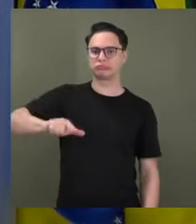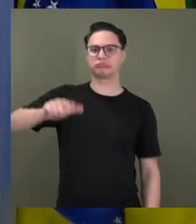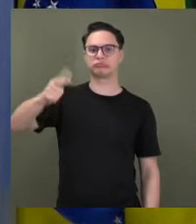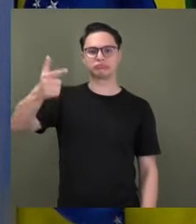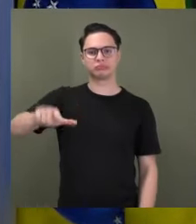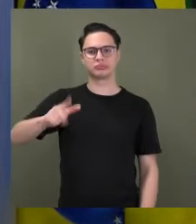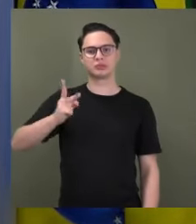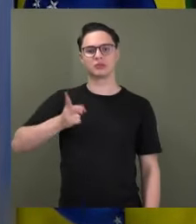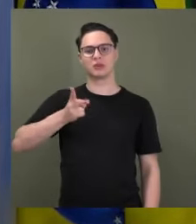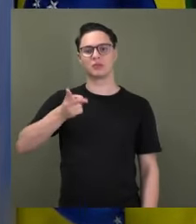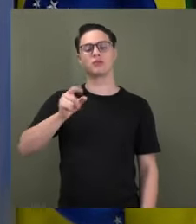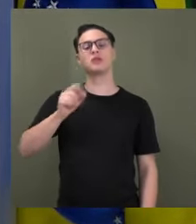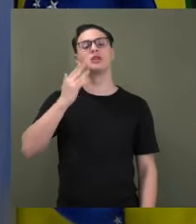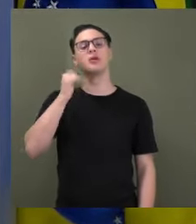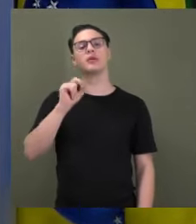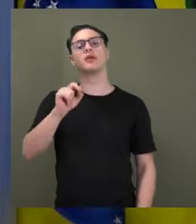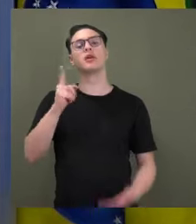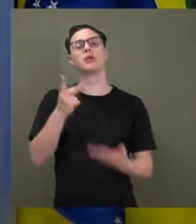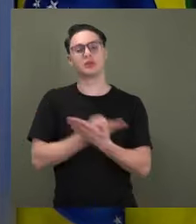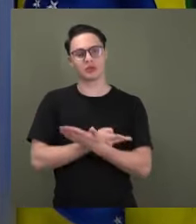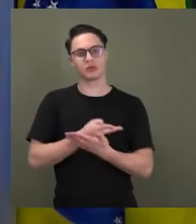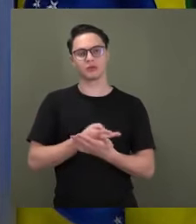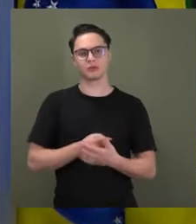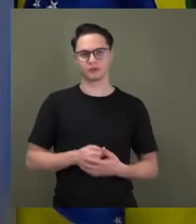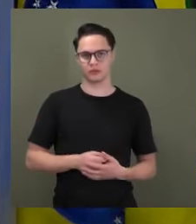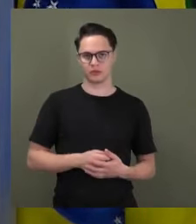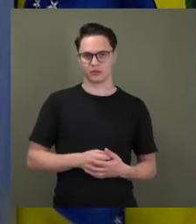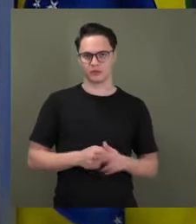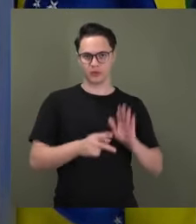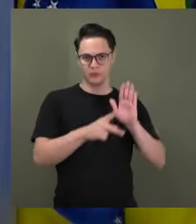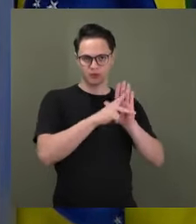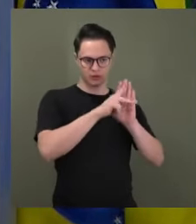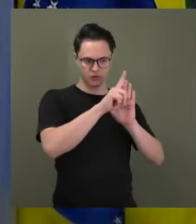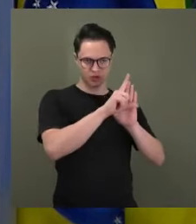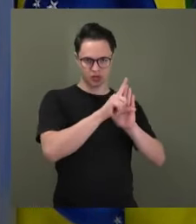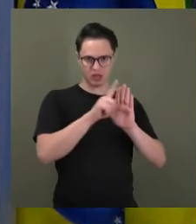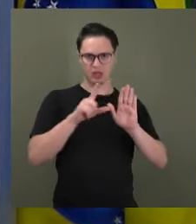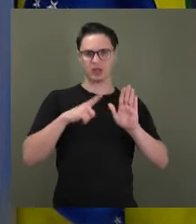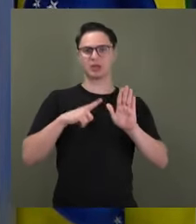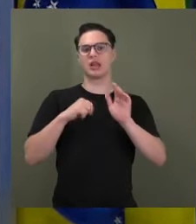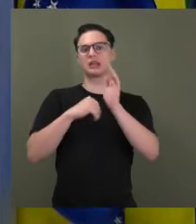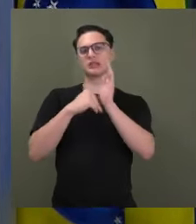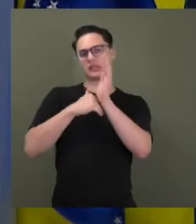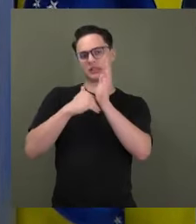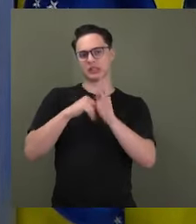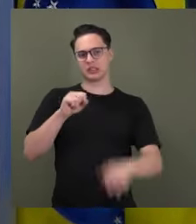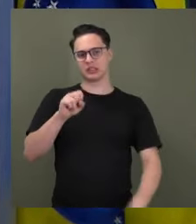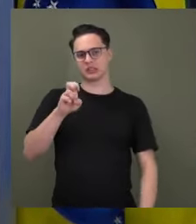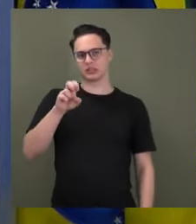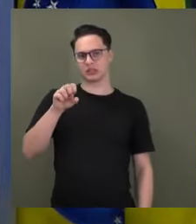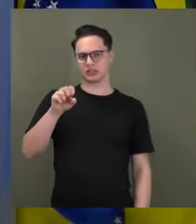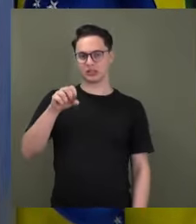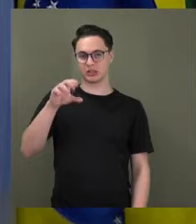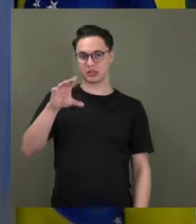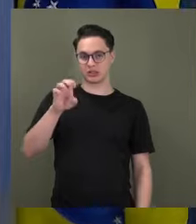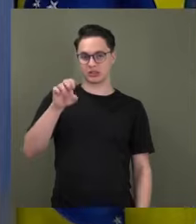Uma interferência sabe qual? Sabe o PL da censura, que a sociedade se mobiliza? Agora,